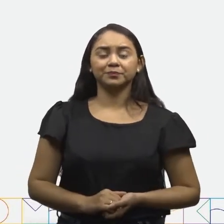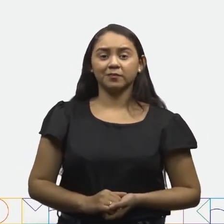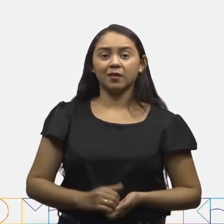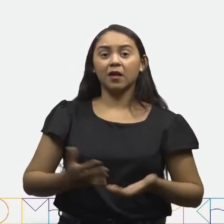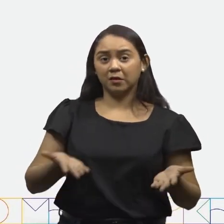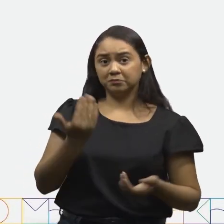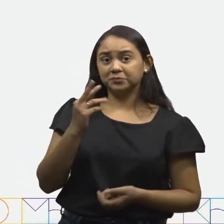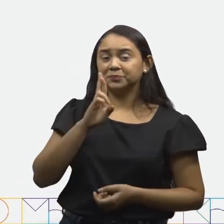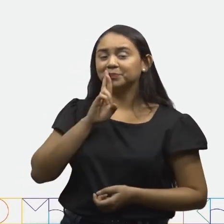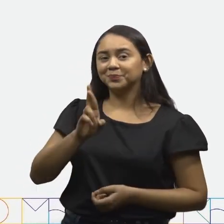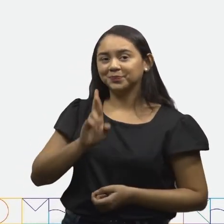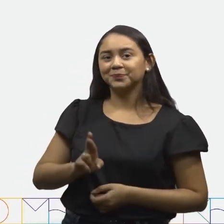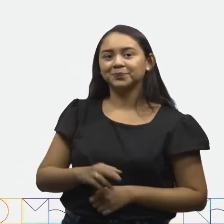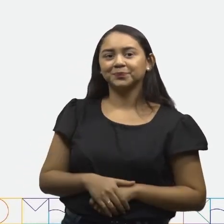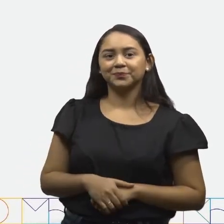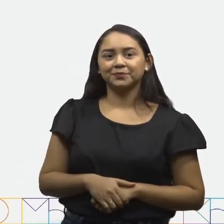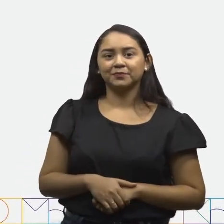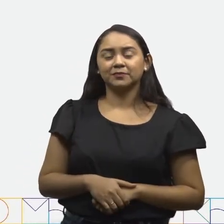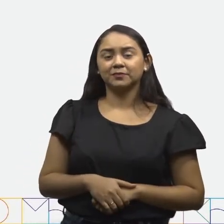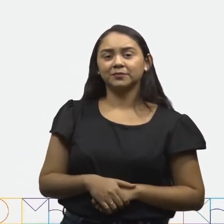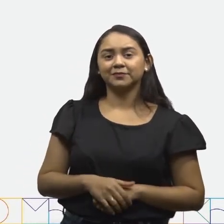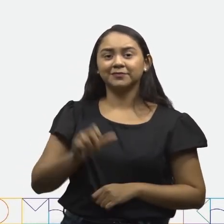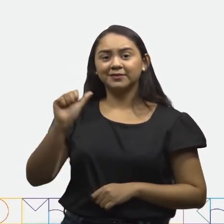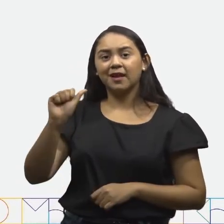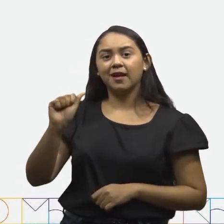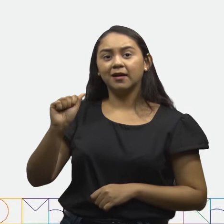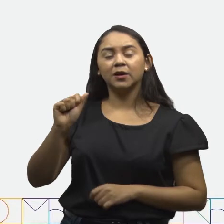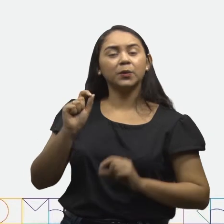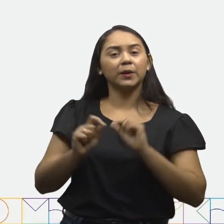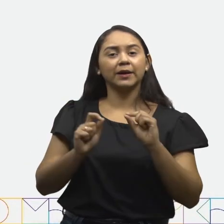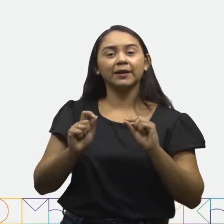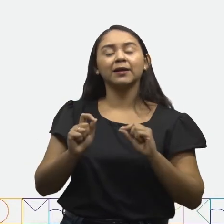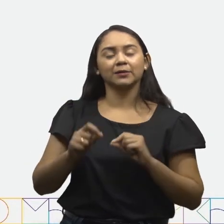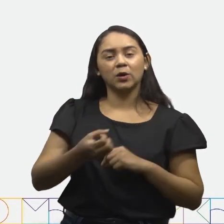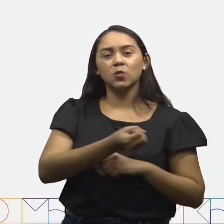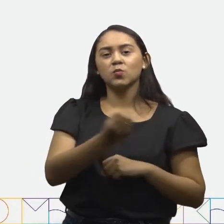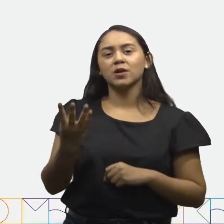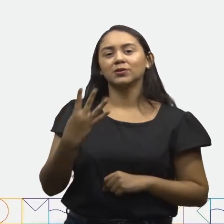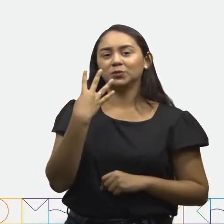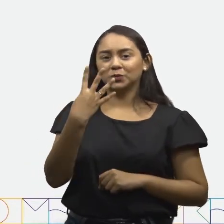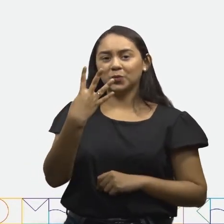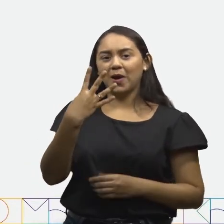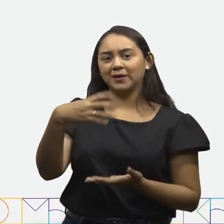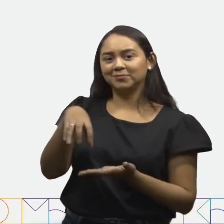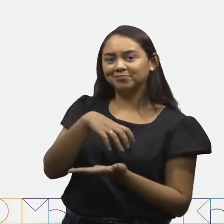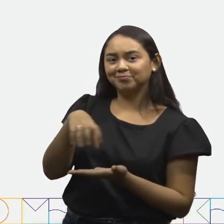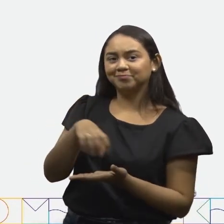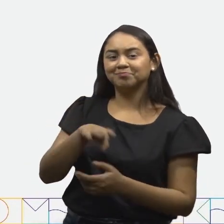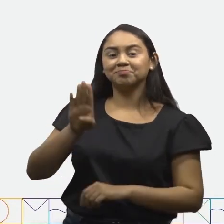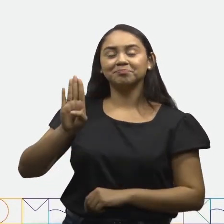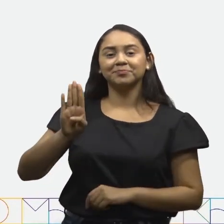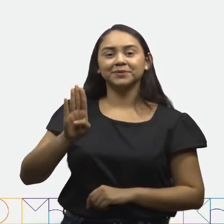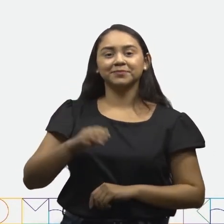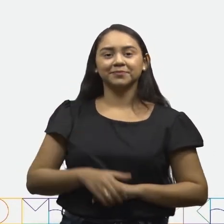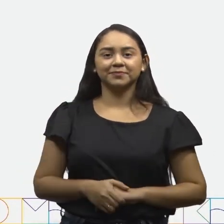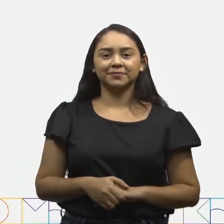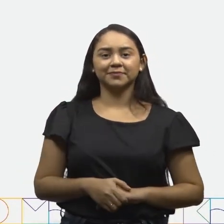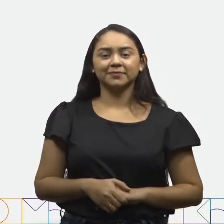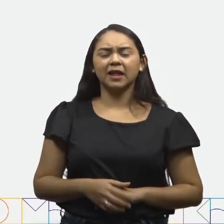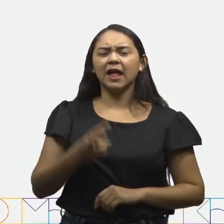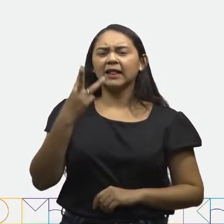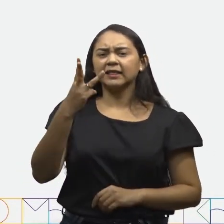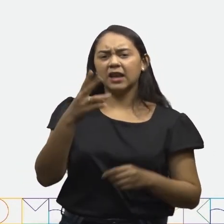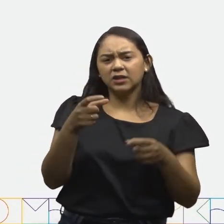bolas? Então, vamos lá. O dobro de 2 carrinhos é 4 carrinhos. Letra B,